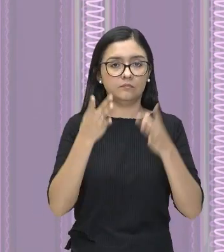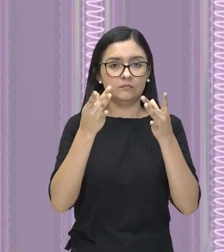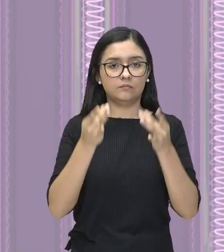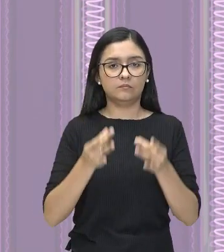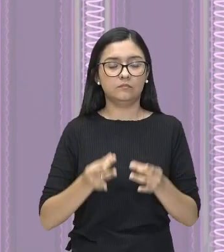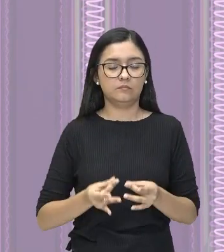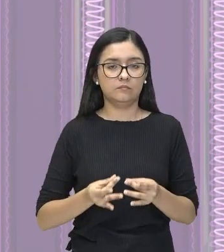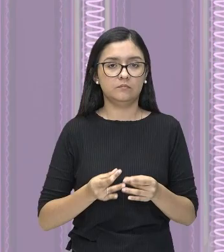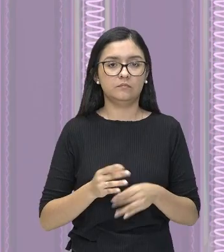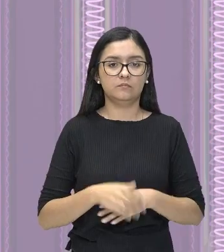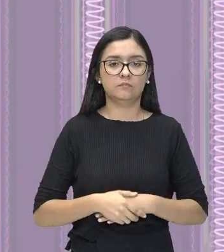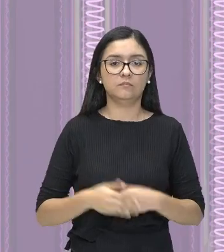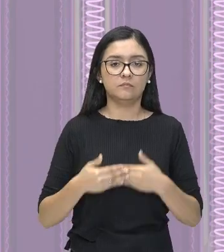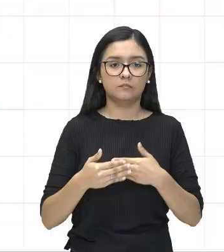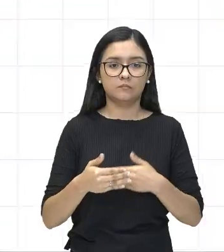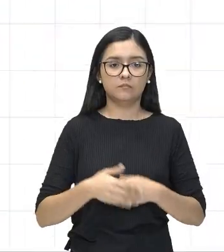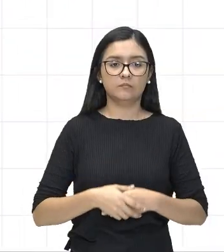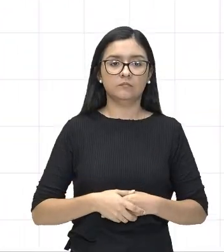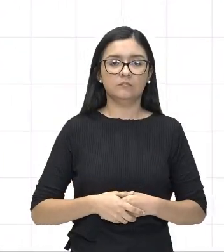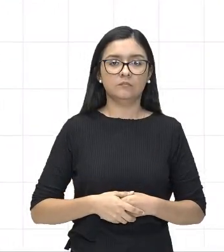da nossa aula. Vamos lá.